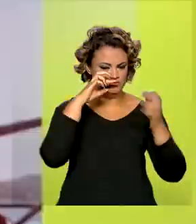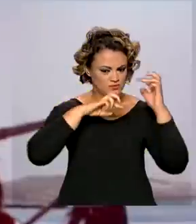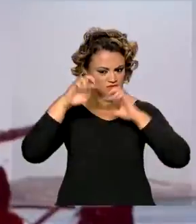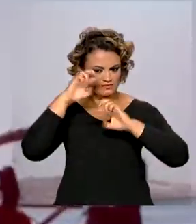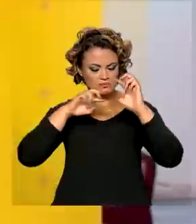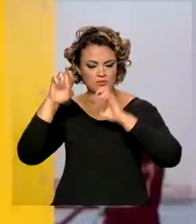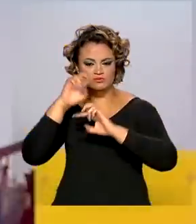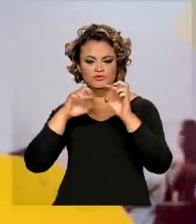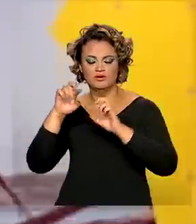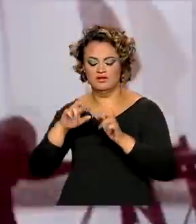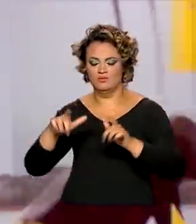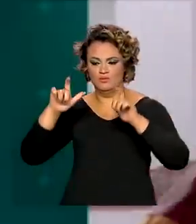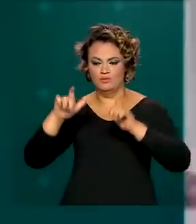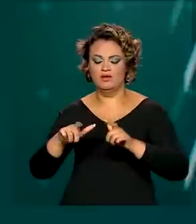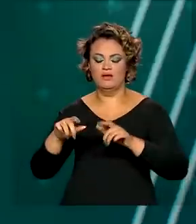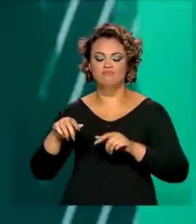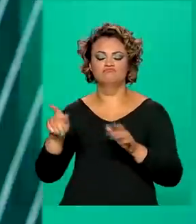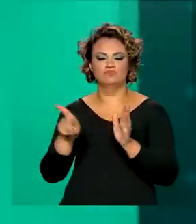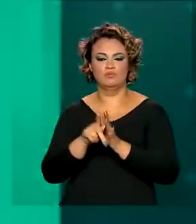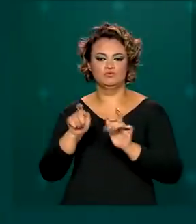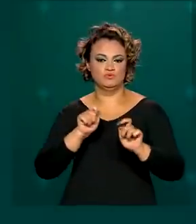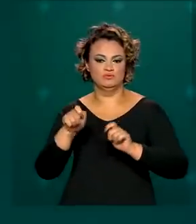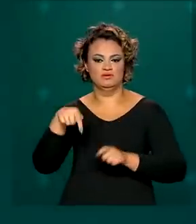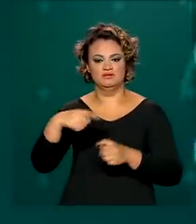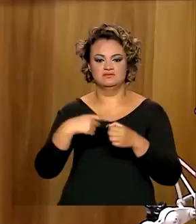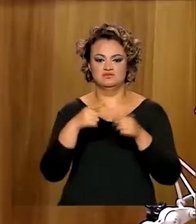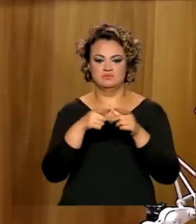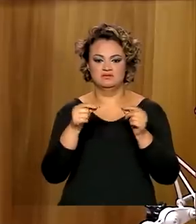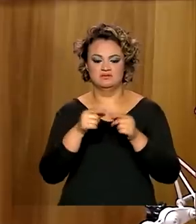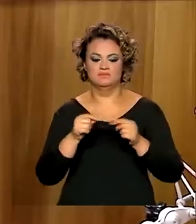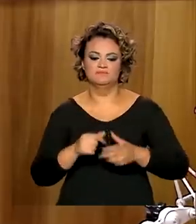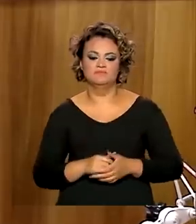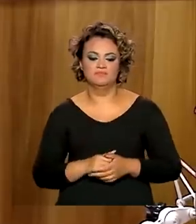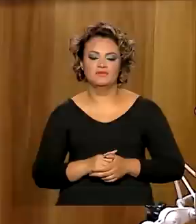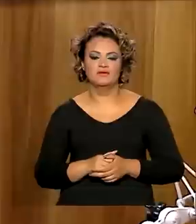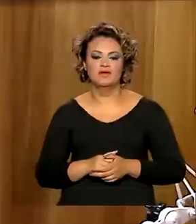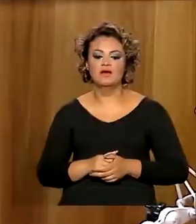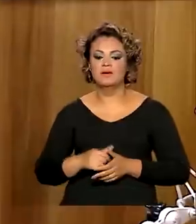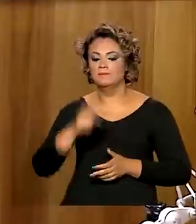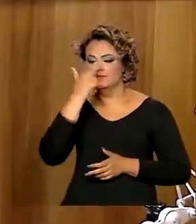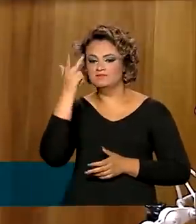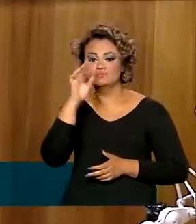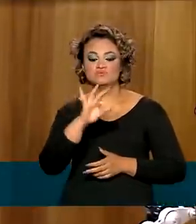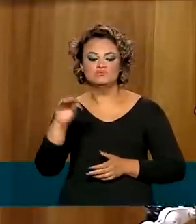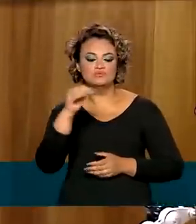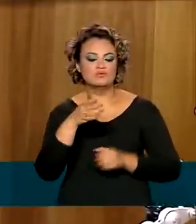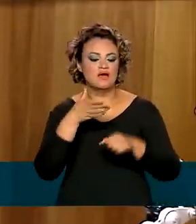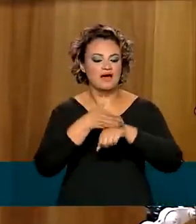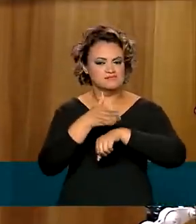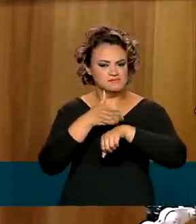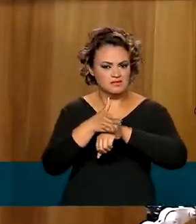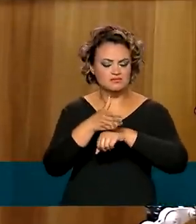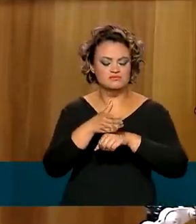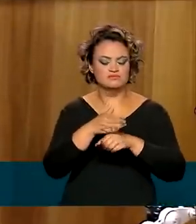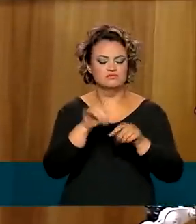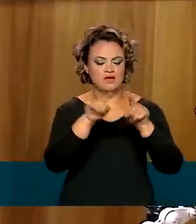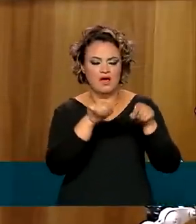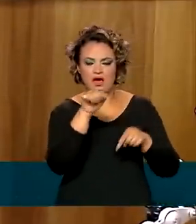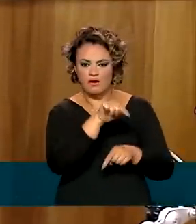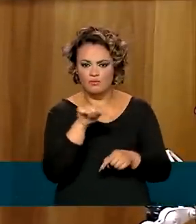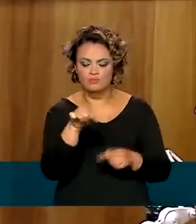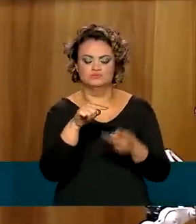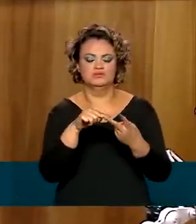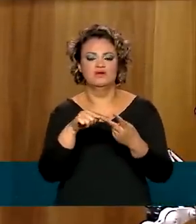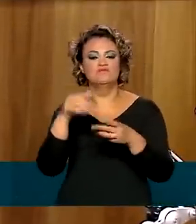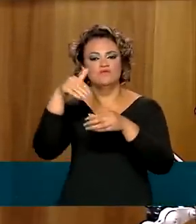pelo Centro Integrado de Comando e Controle em Brasília. Todos terão acesso às urnas, todos terão acesso aos locais de votação.